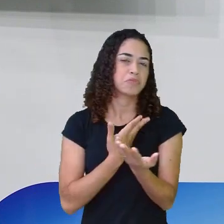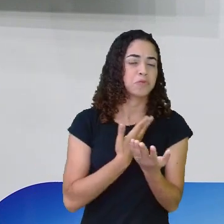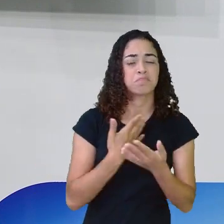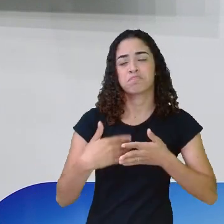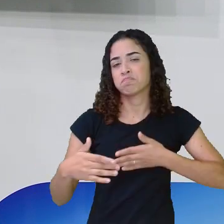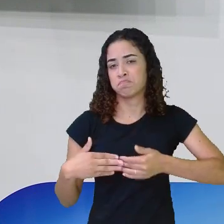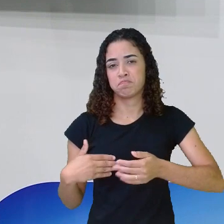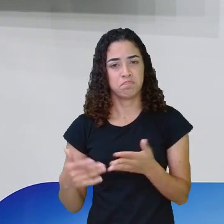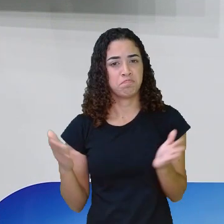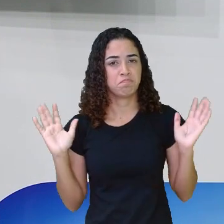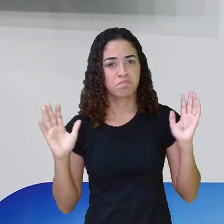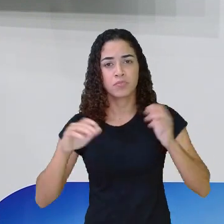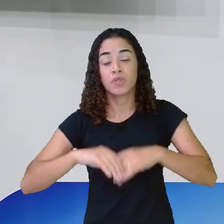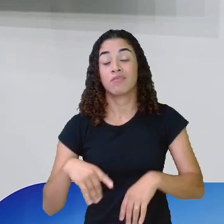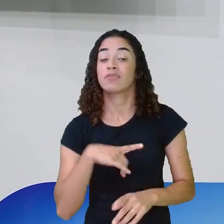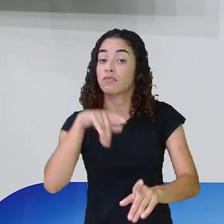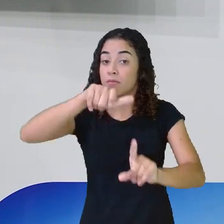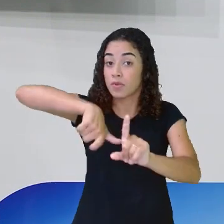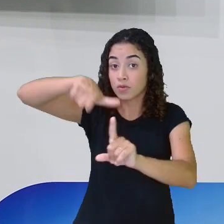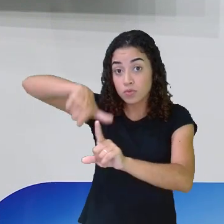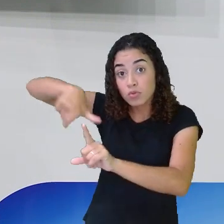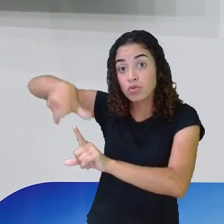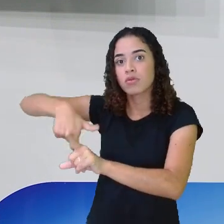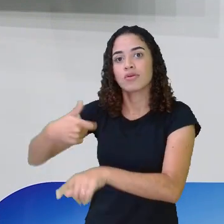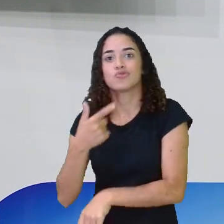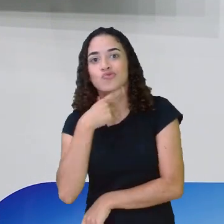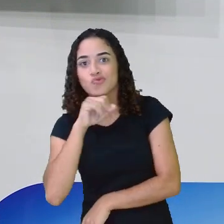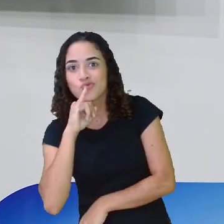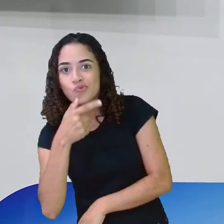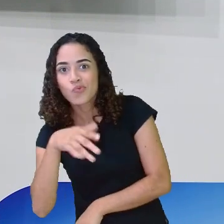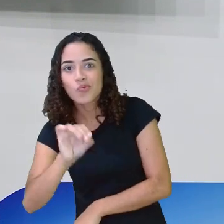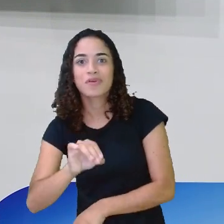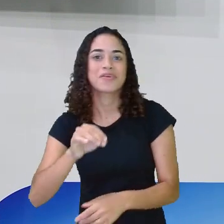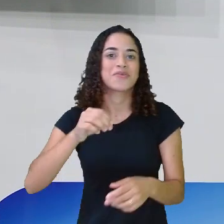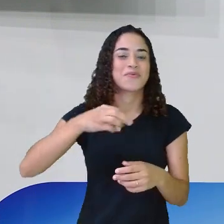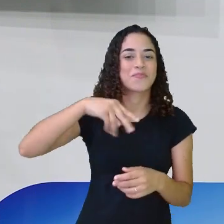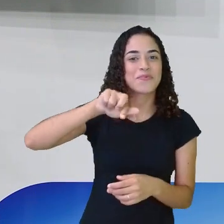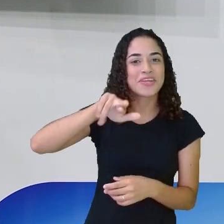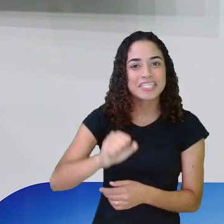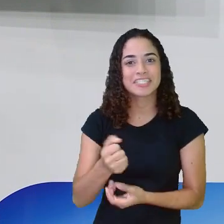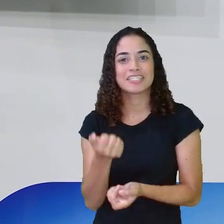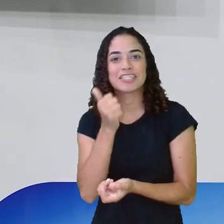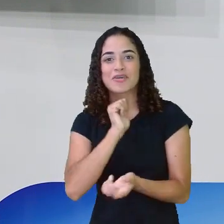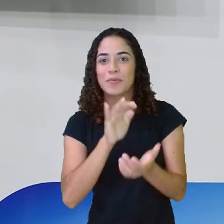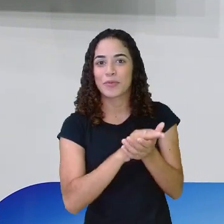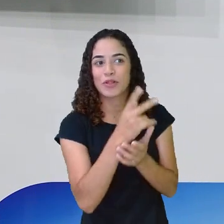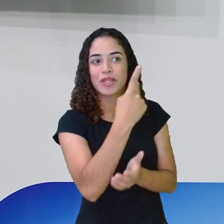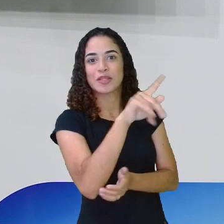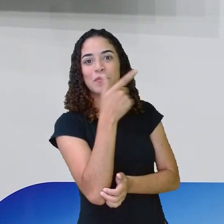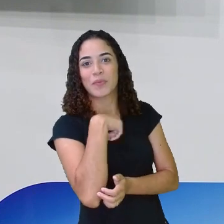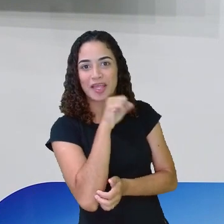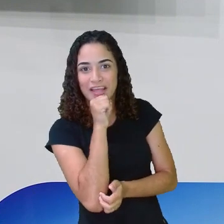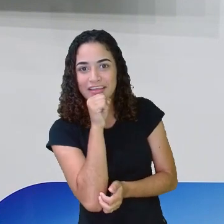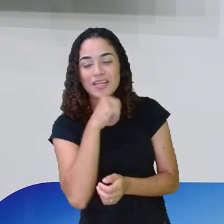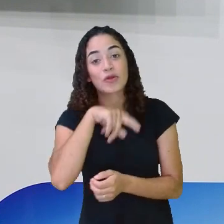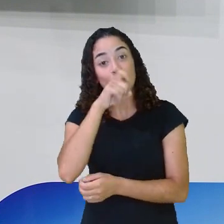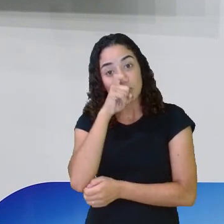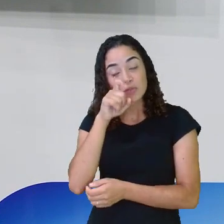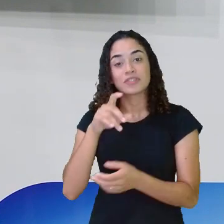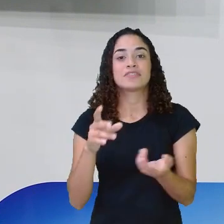E aí a gente viu as personagens, João, Maria, a madrasta, o pai, a bruxa,